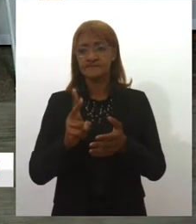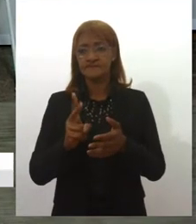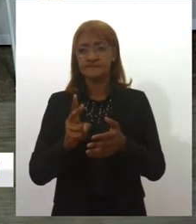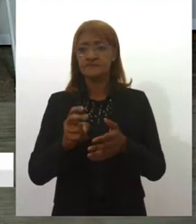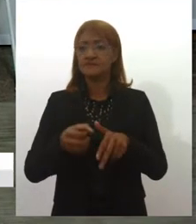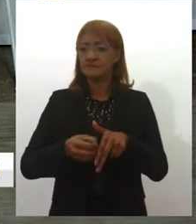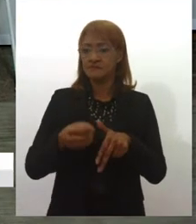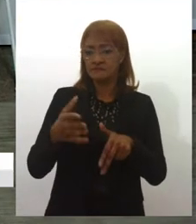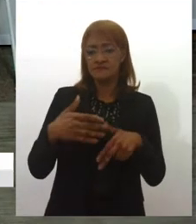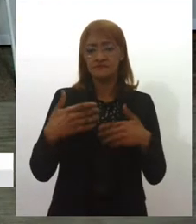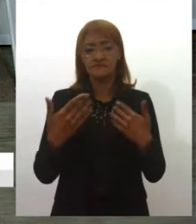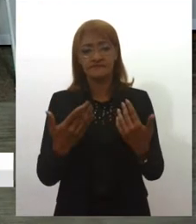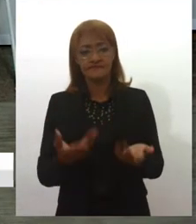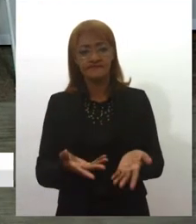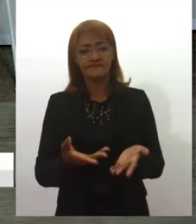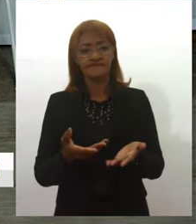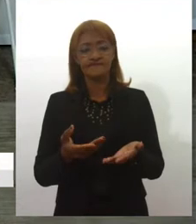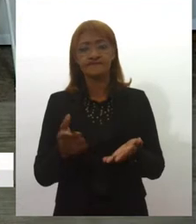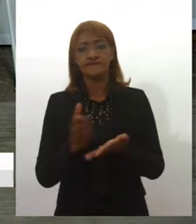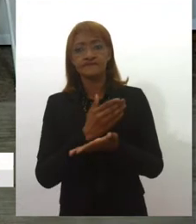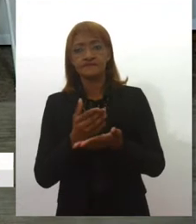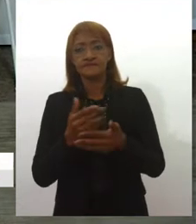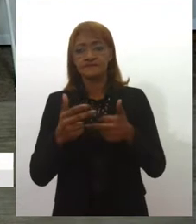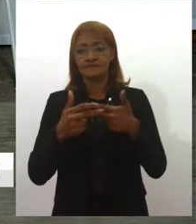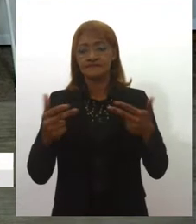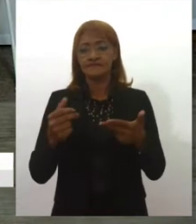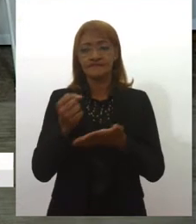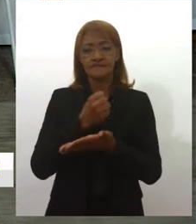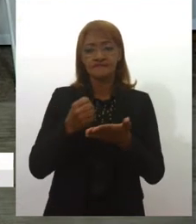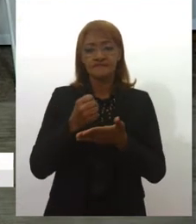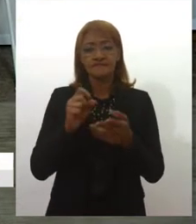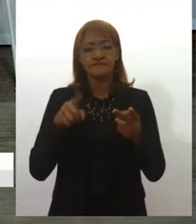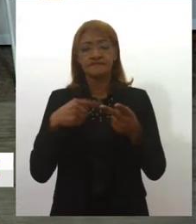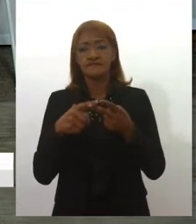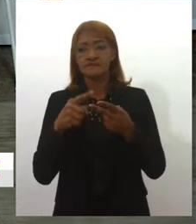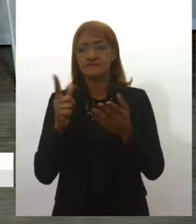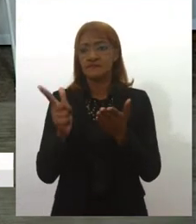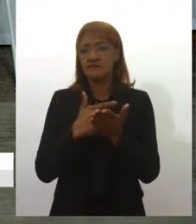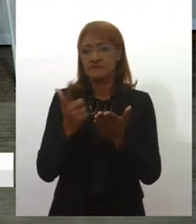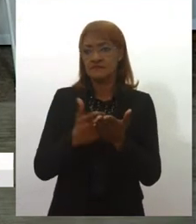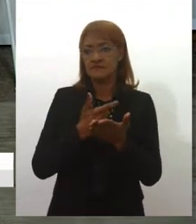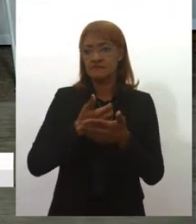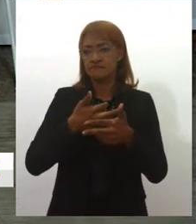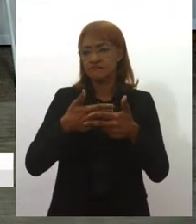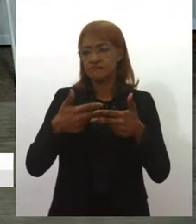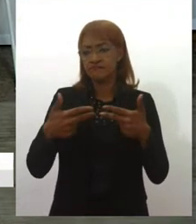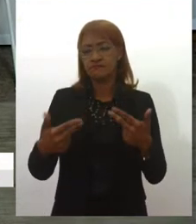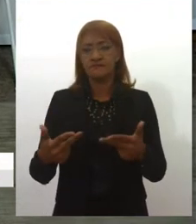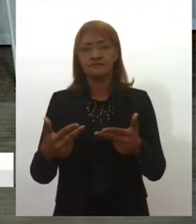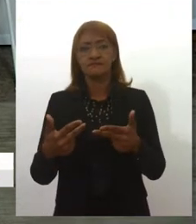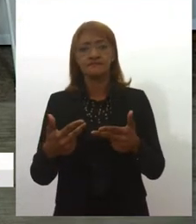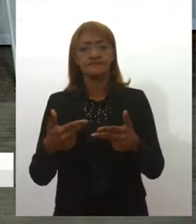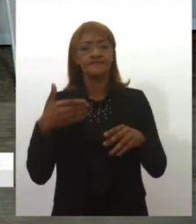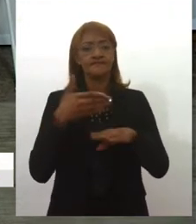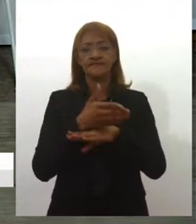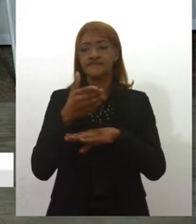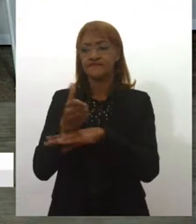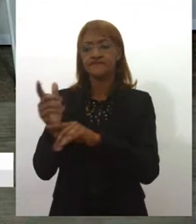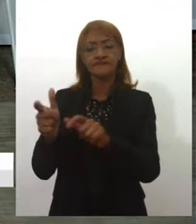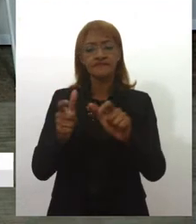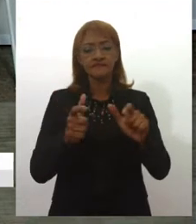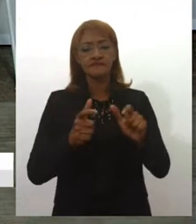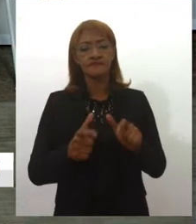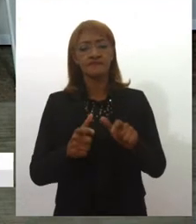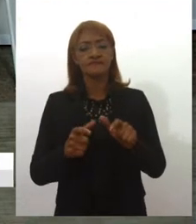primeiro lugar para as necessidades básicas e em segundo lugar para o estudo em si, para estar nos lugares que dão aí cada vez